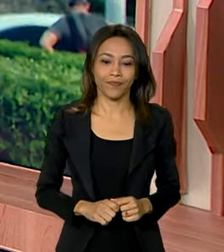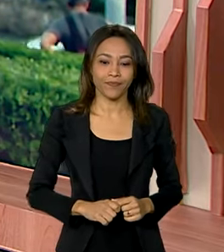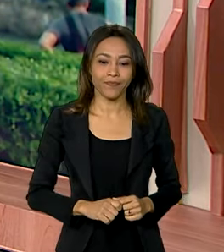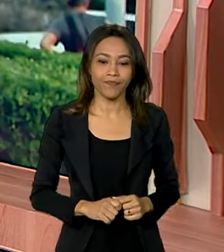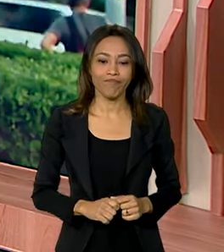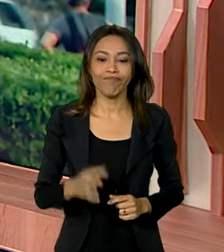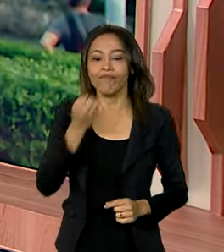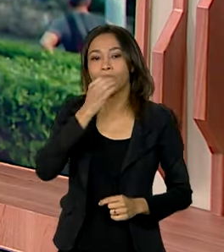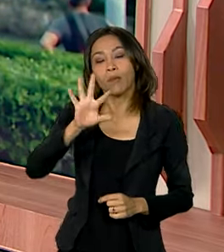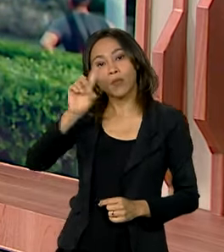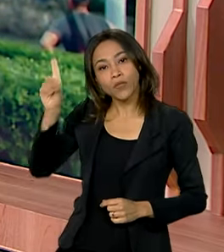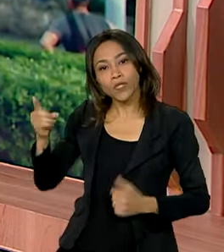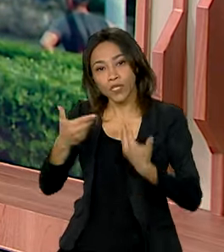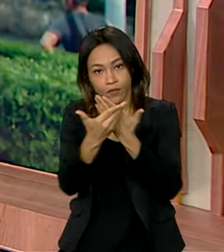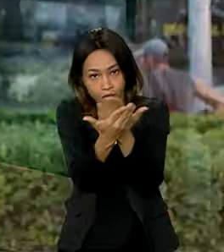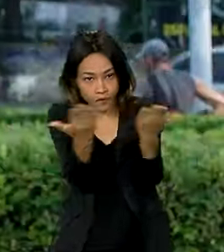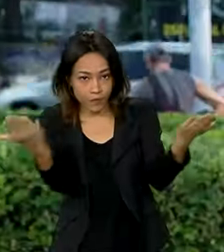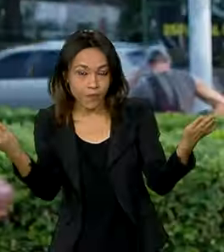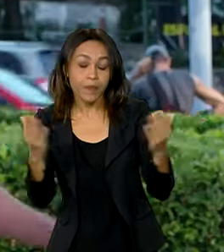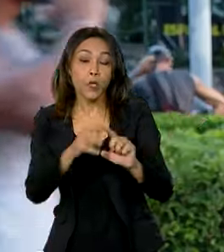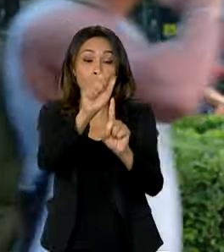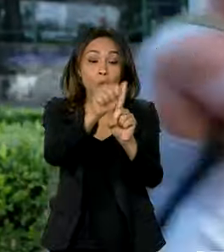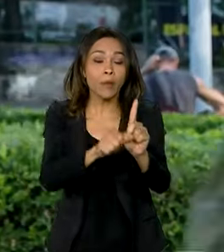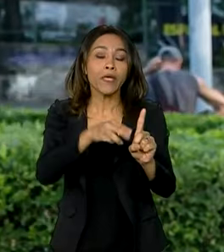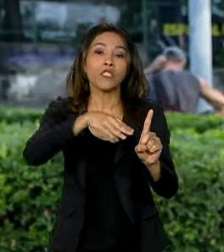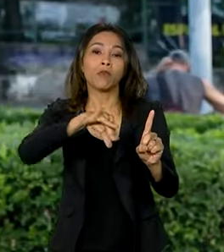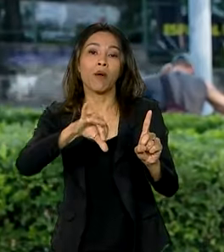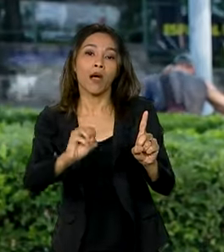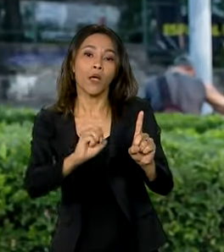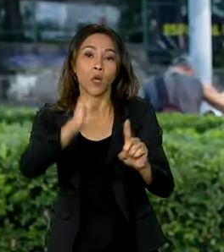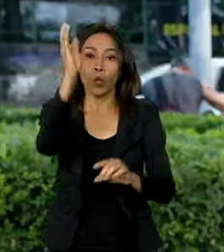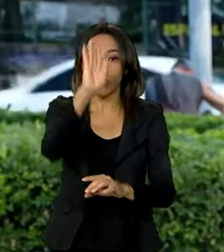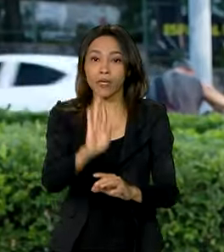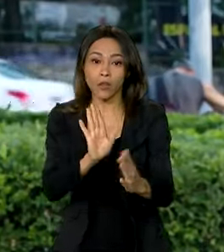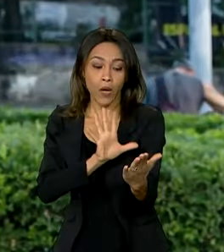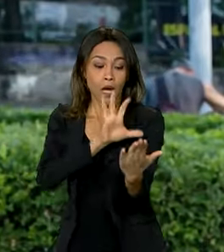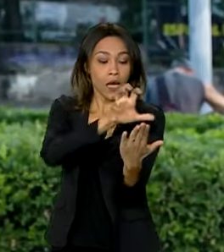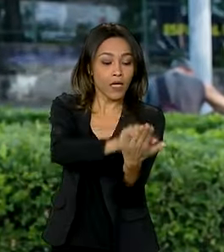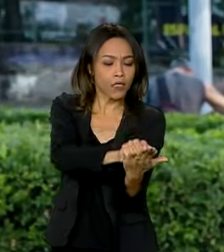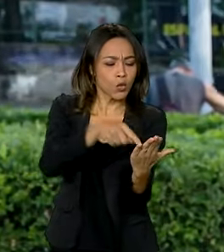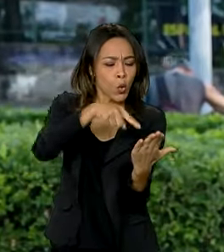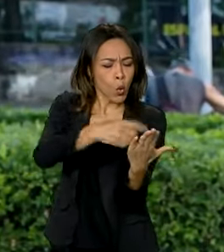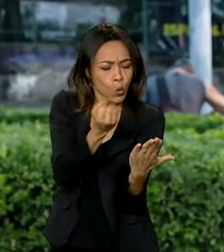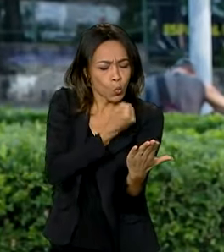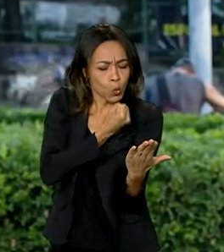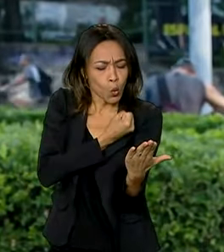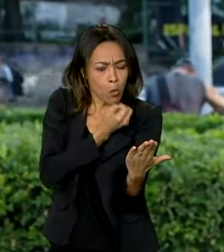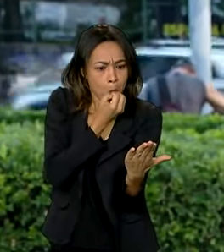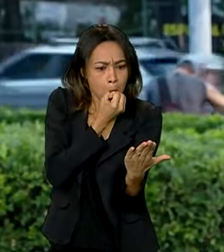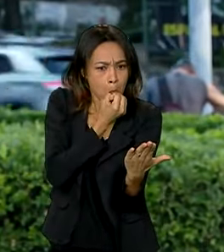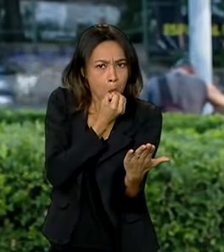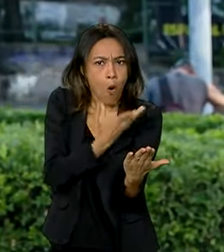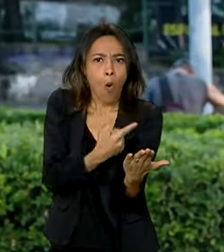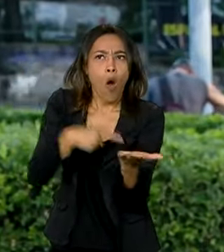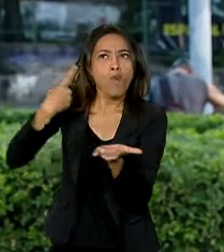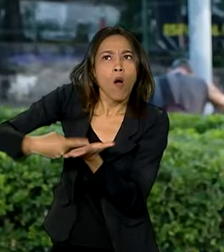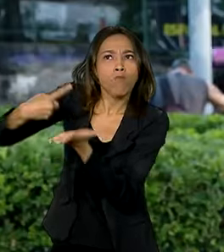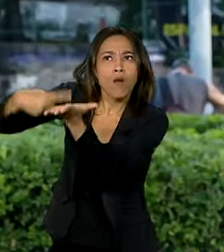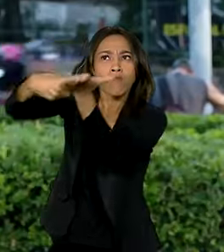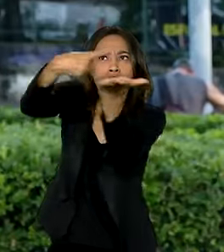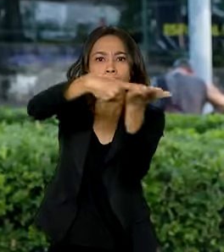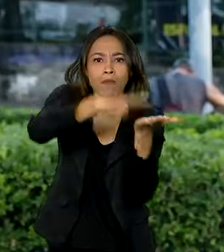Bom dia, Vanessa. Bom dia a todos. No mês de maio, o Brasil registrou o maior número de acordos comerciais para produtos do